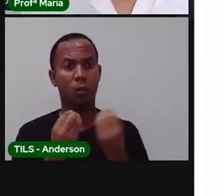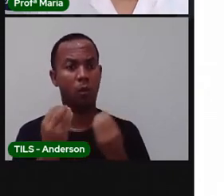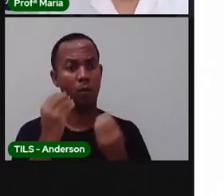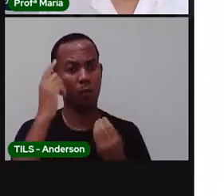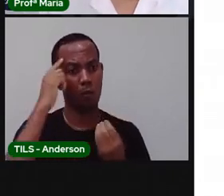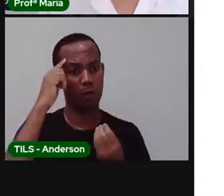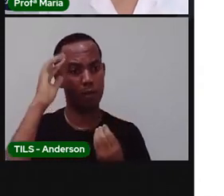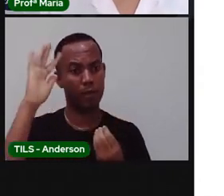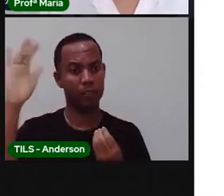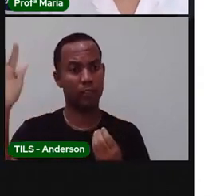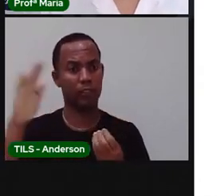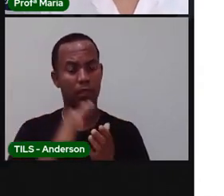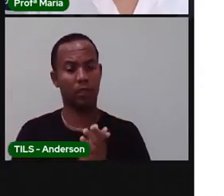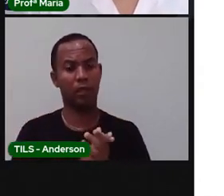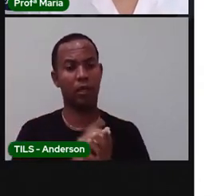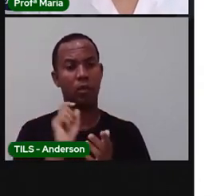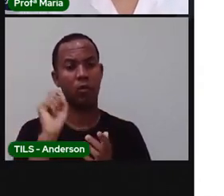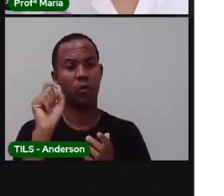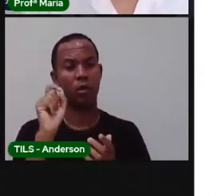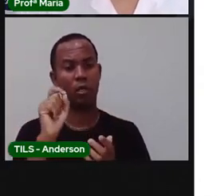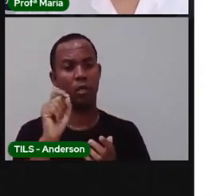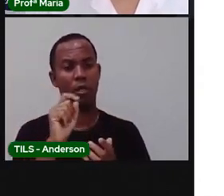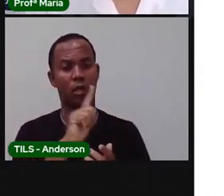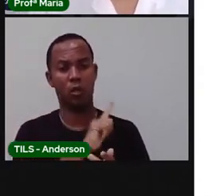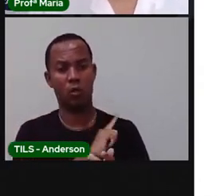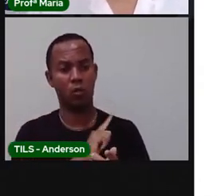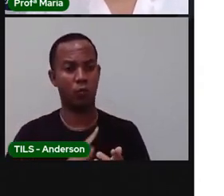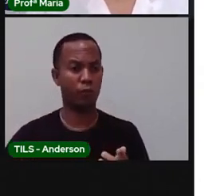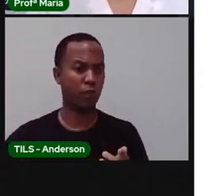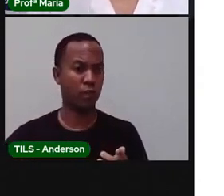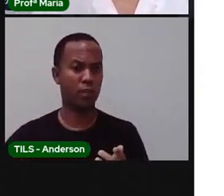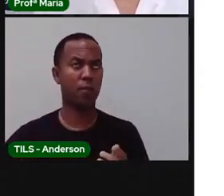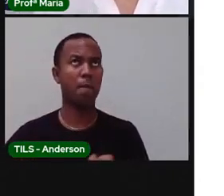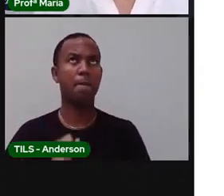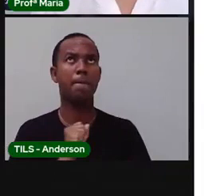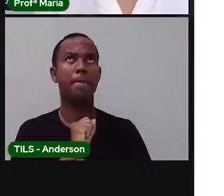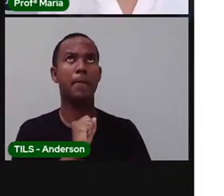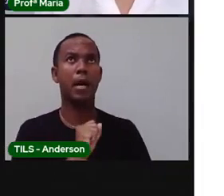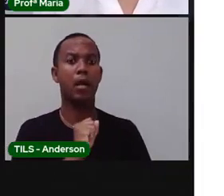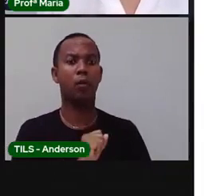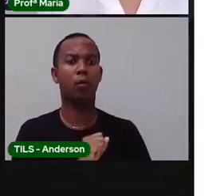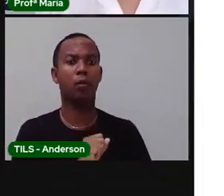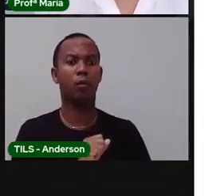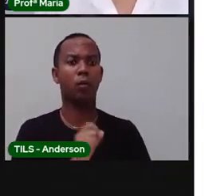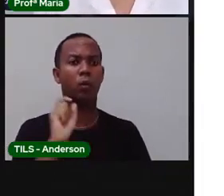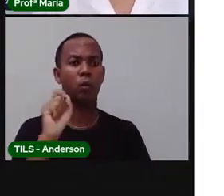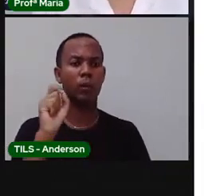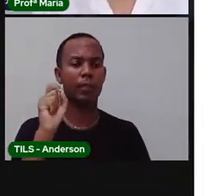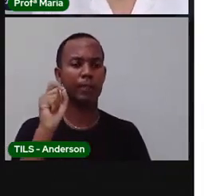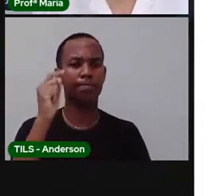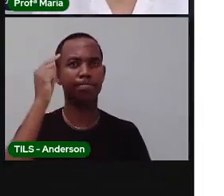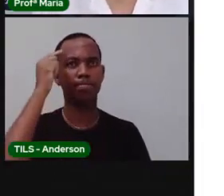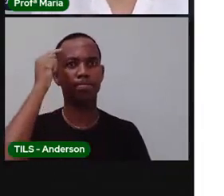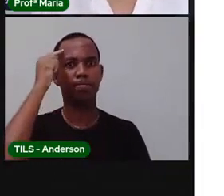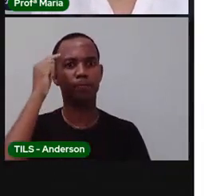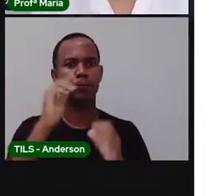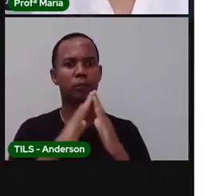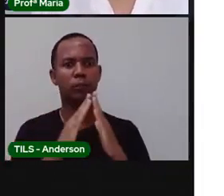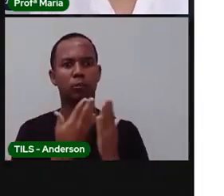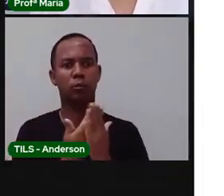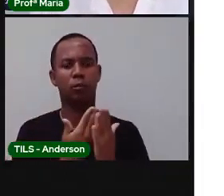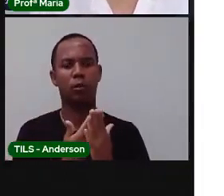o governo parou e pensou, temos que garantir que essas pessoas estejam na escola, que essas pessoinhas, que vocês estejam na escola.